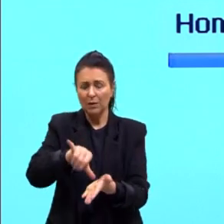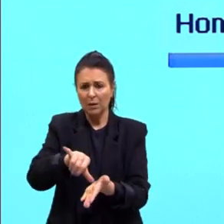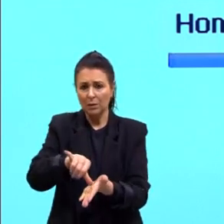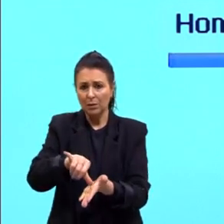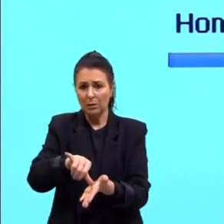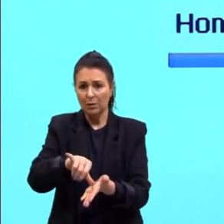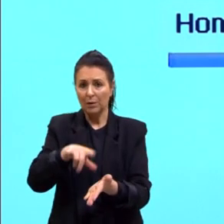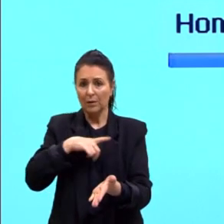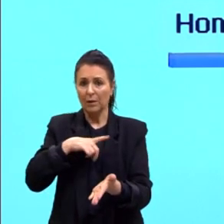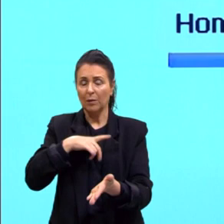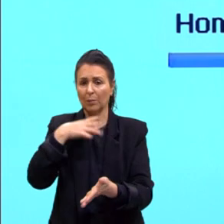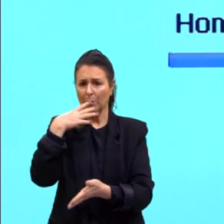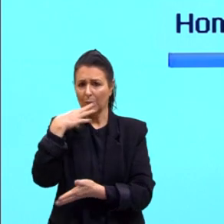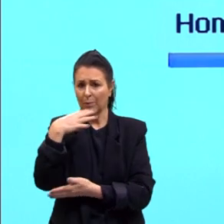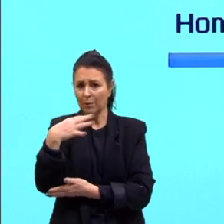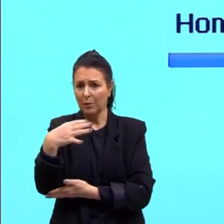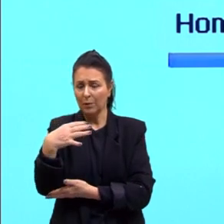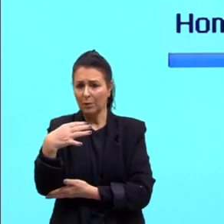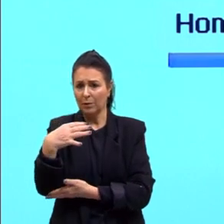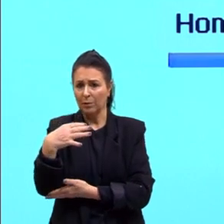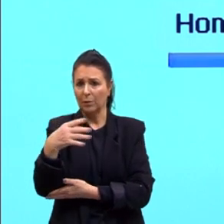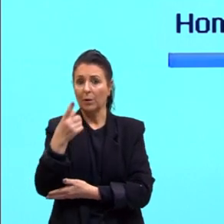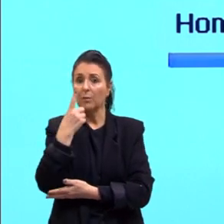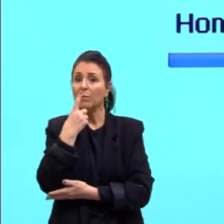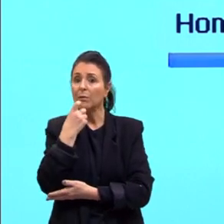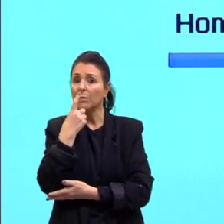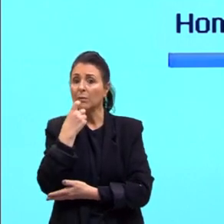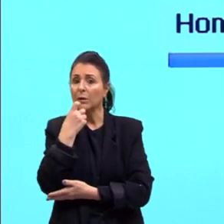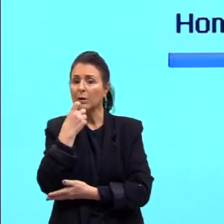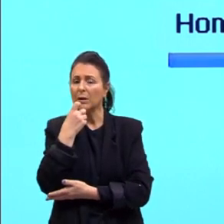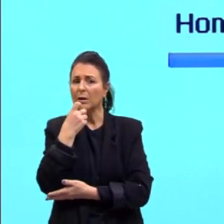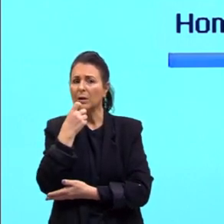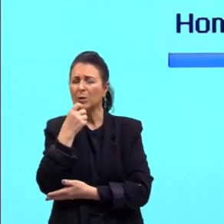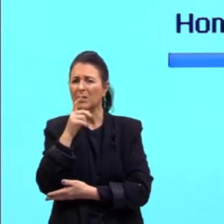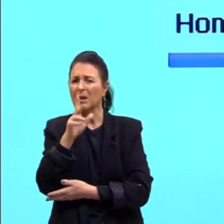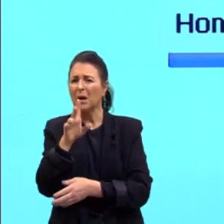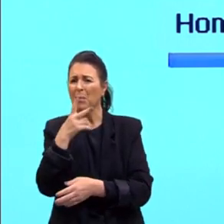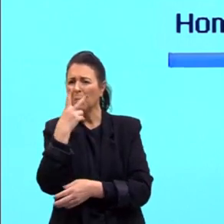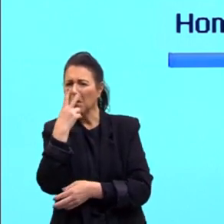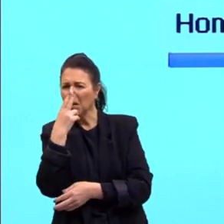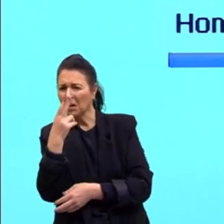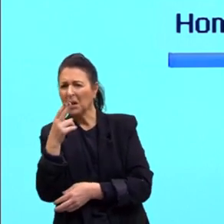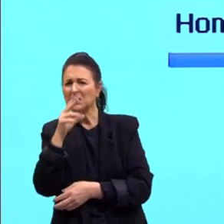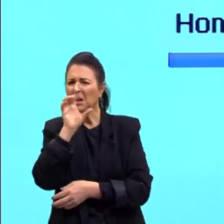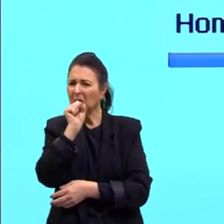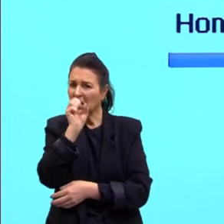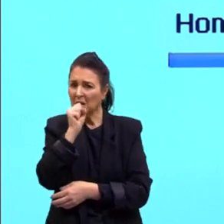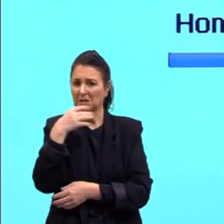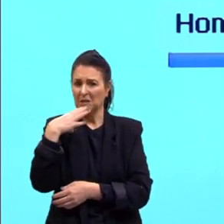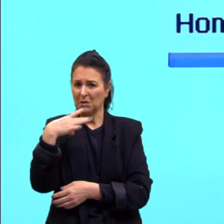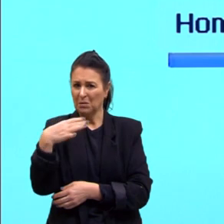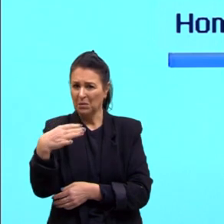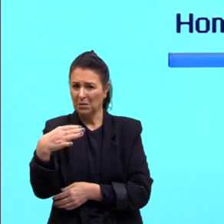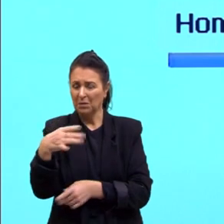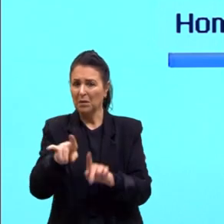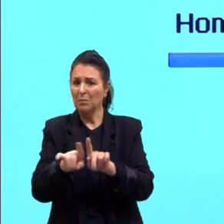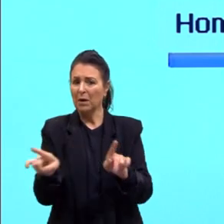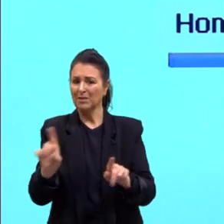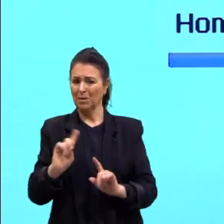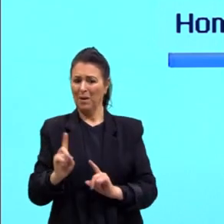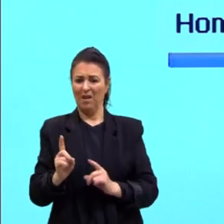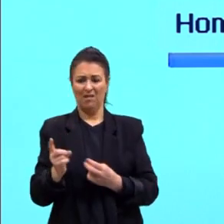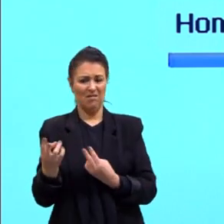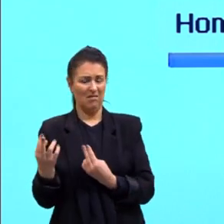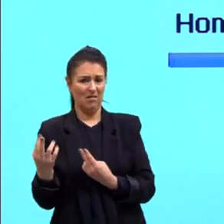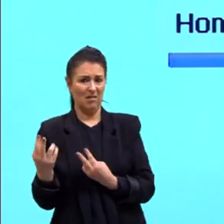Tem uma cor vermelha e uma mais alaranjada, né? Então, quer dizer que eles não são idênticos.